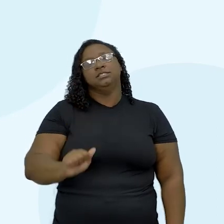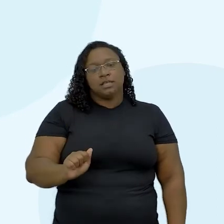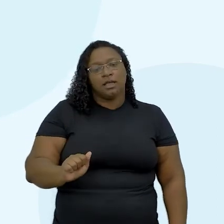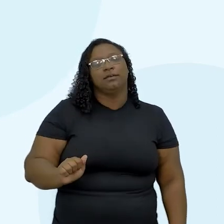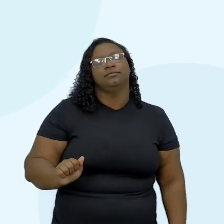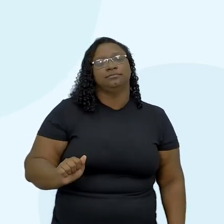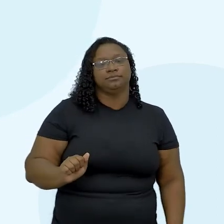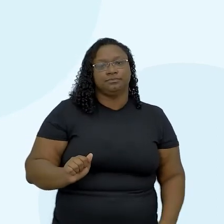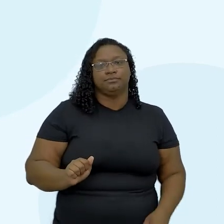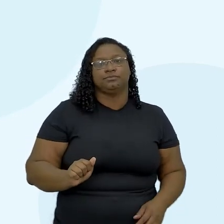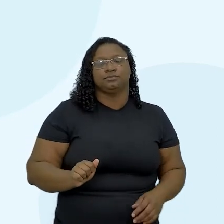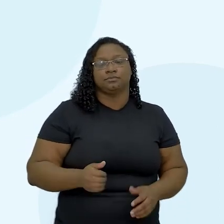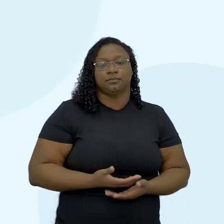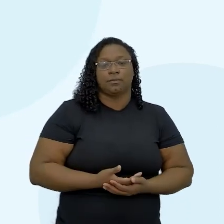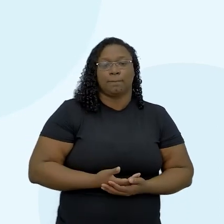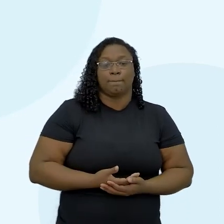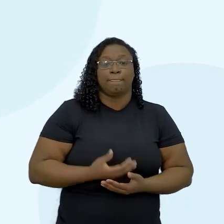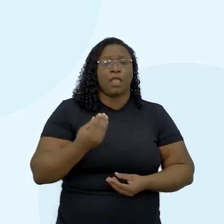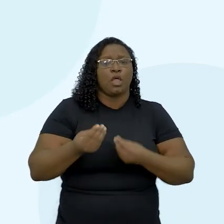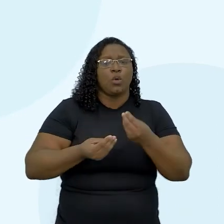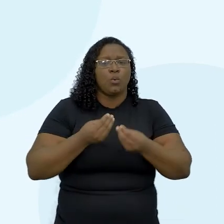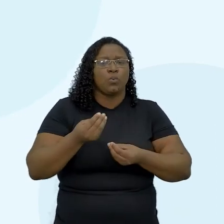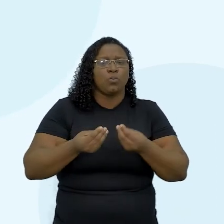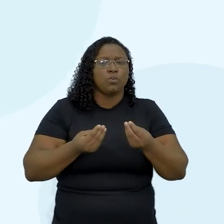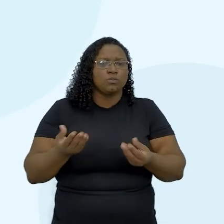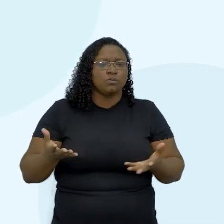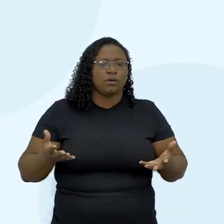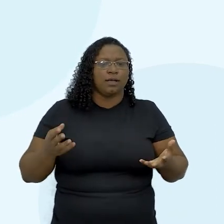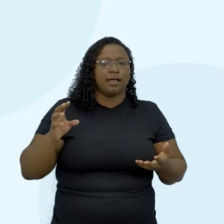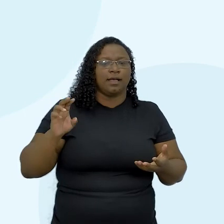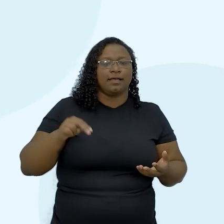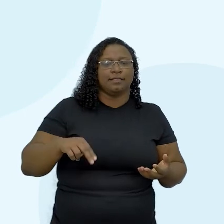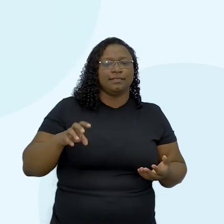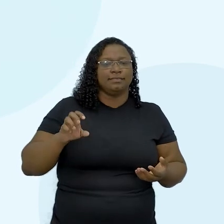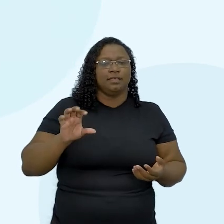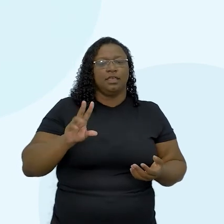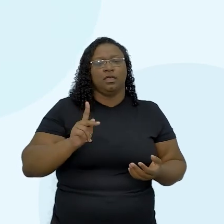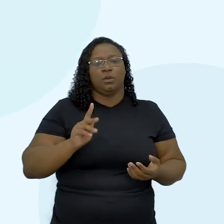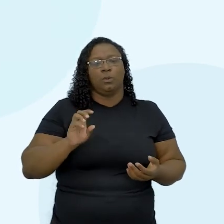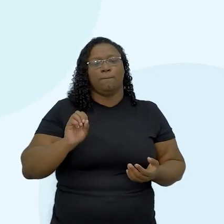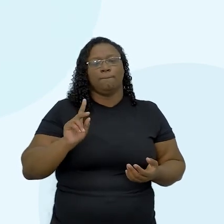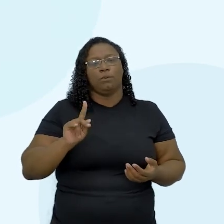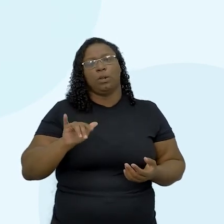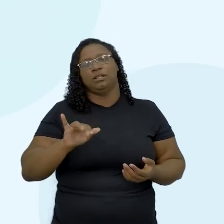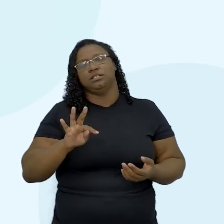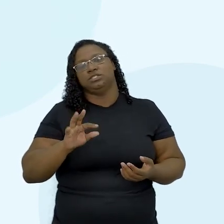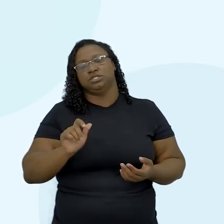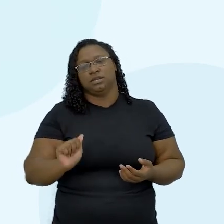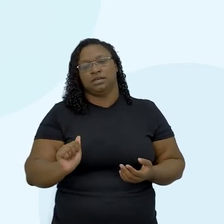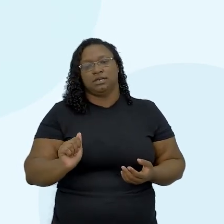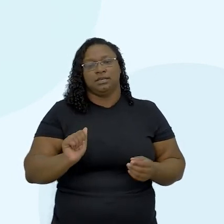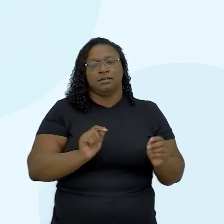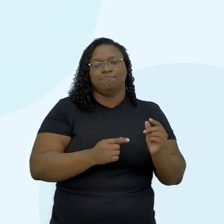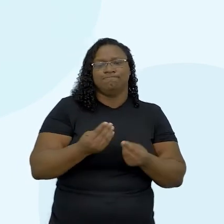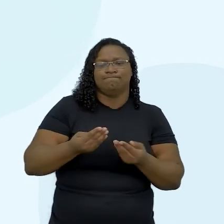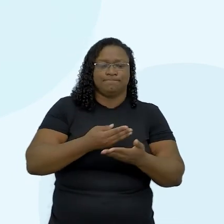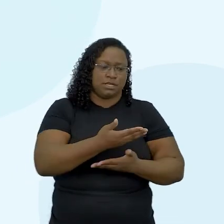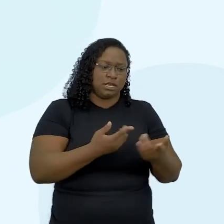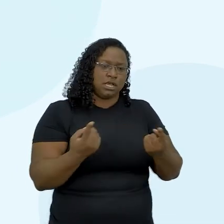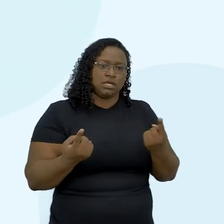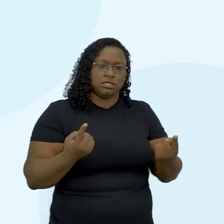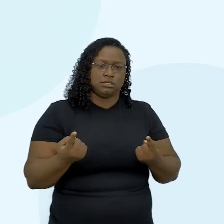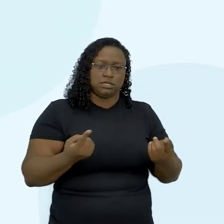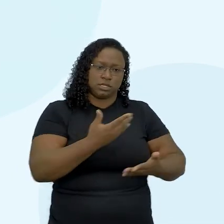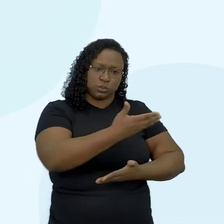que forma o conceito de necropolítica pode ser mobilizado para analisar os fatos descritos. Logo abaixo aparece